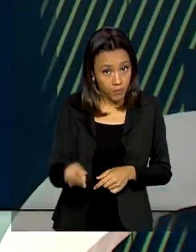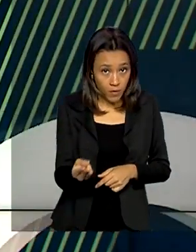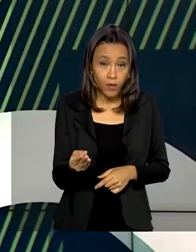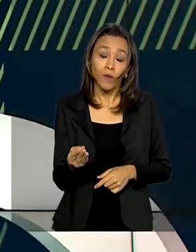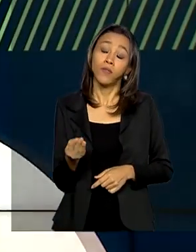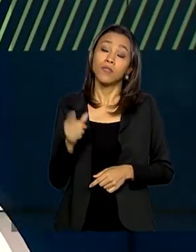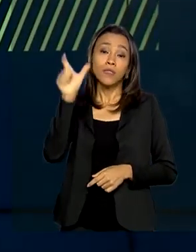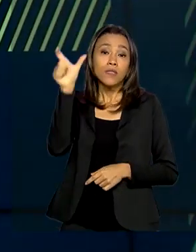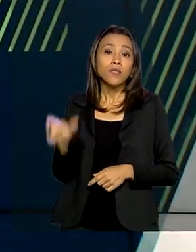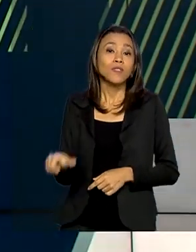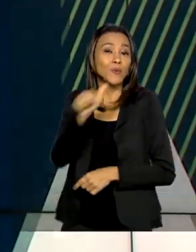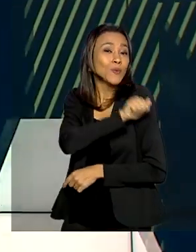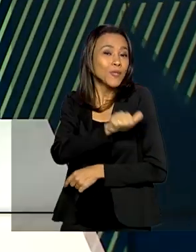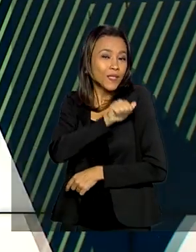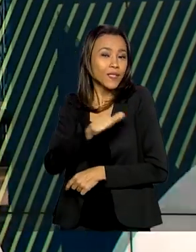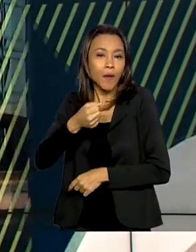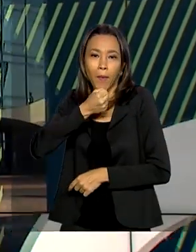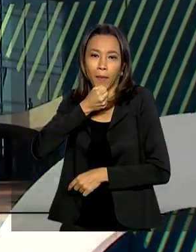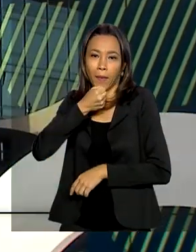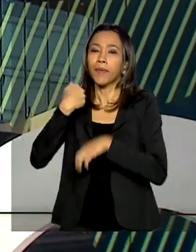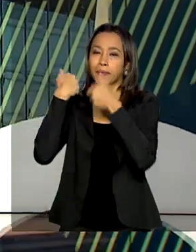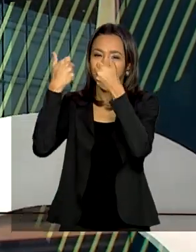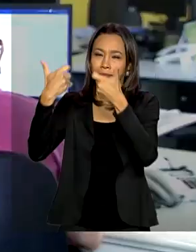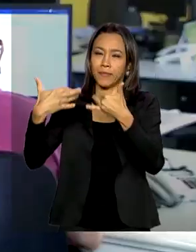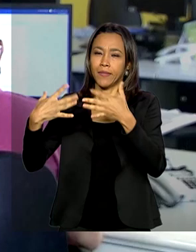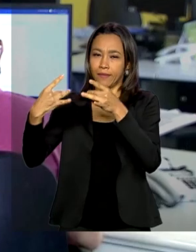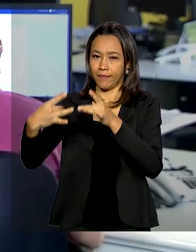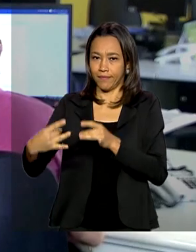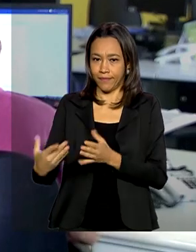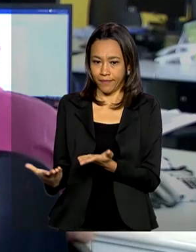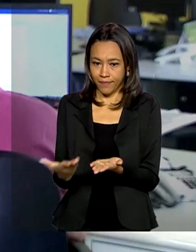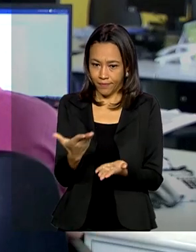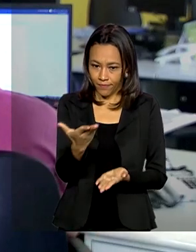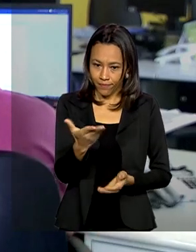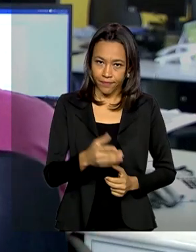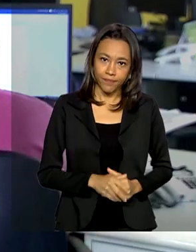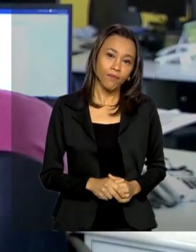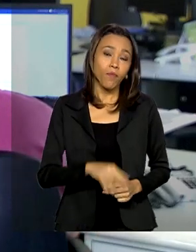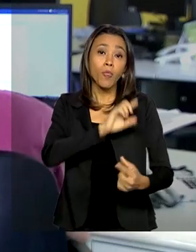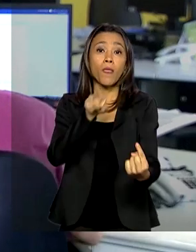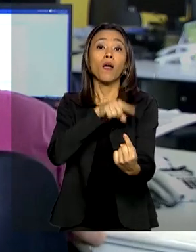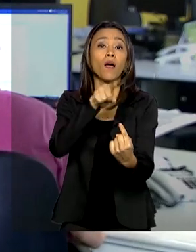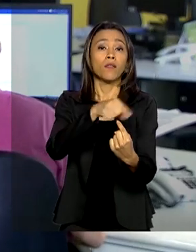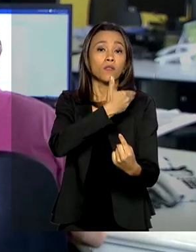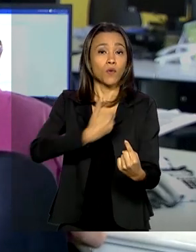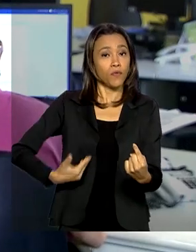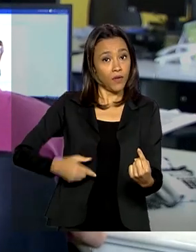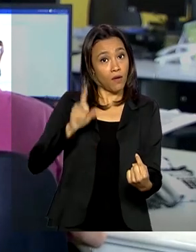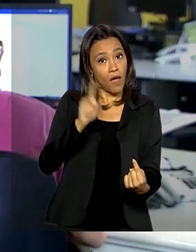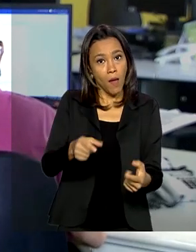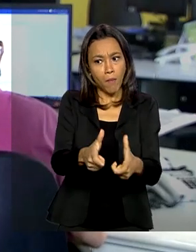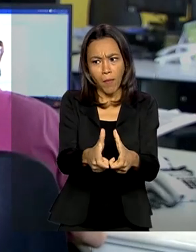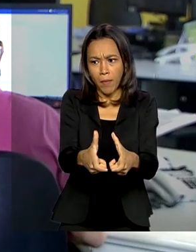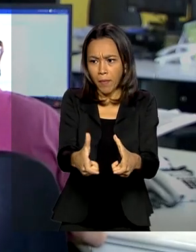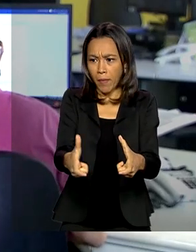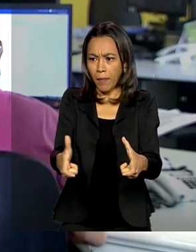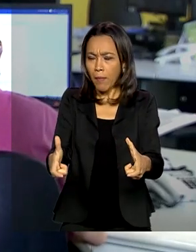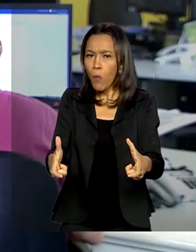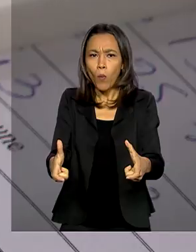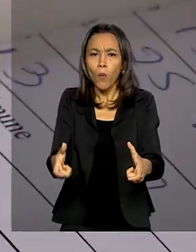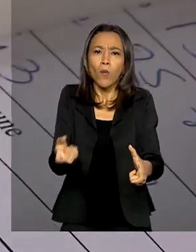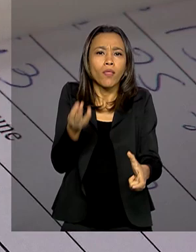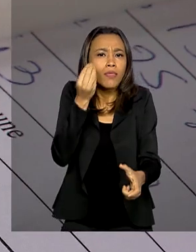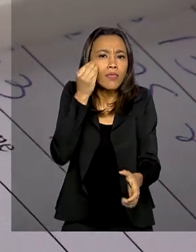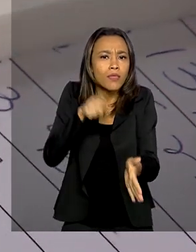repórter Cláudia Boiunga conta os detalhes para a gente. O objetivo do governo é ampliar a testagem por todo o território